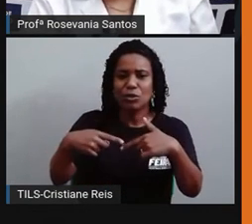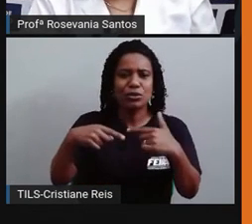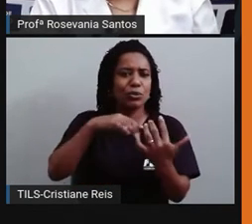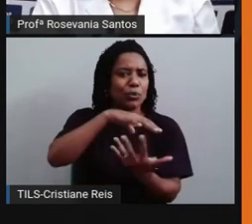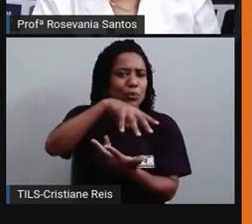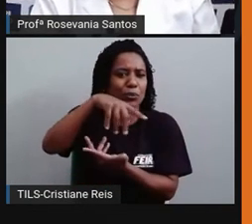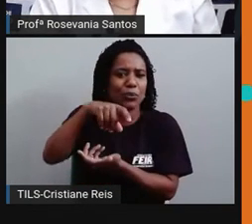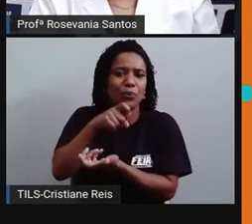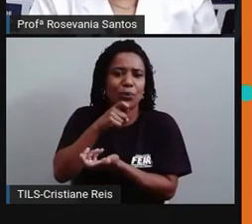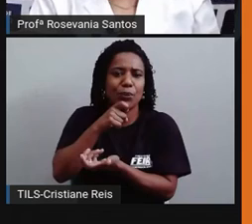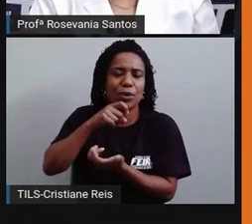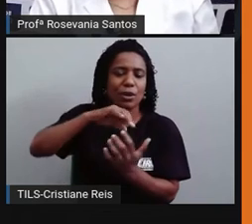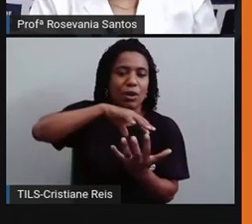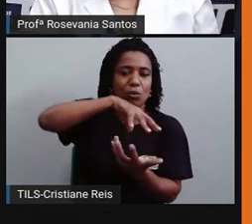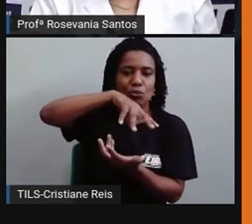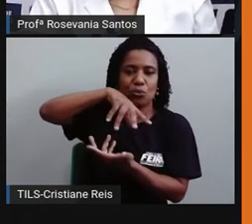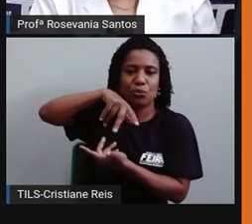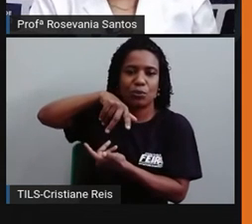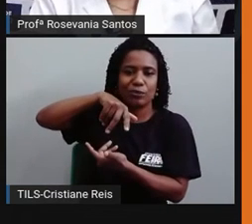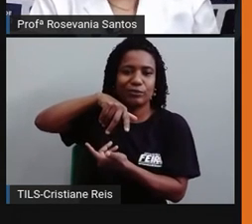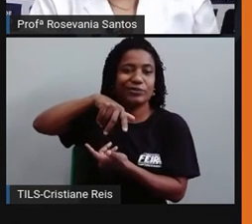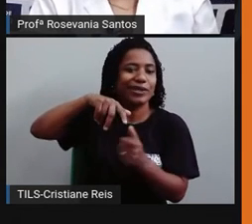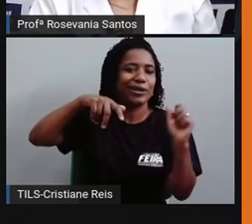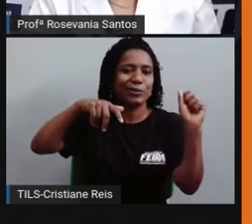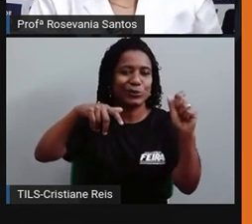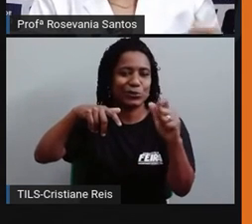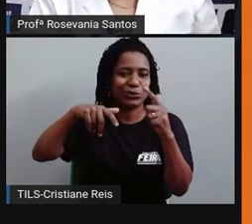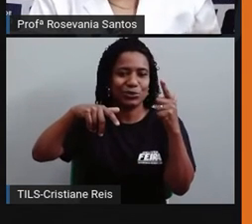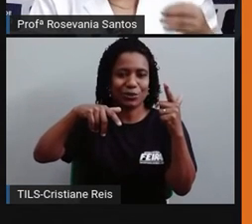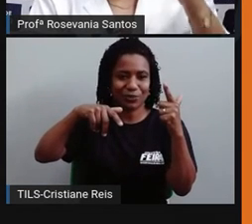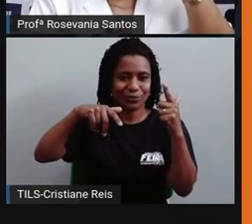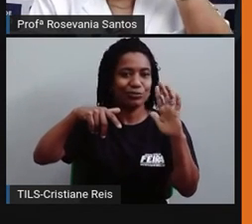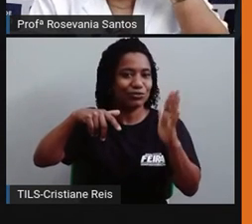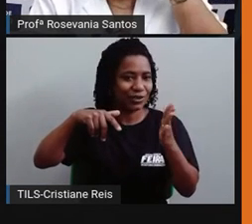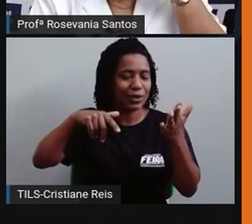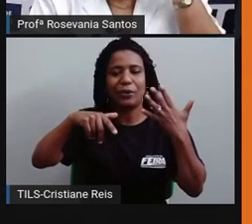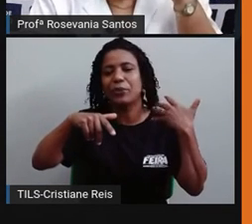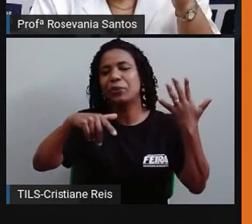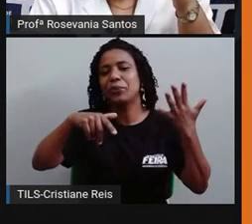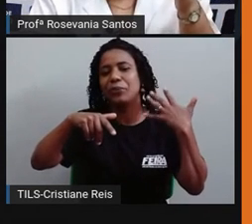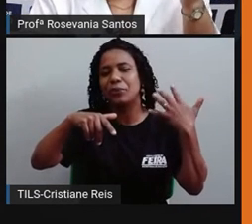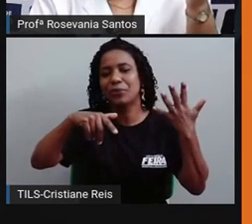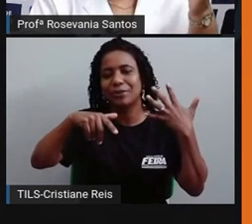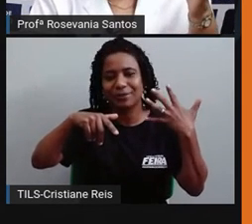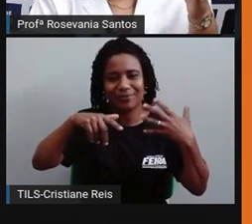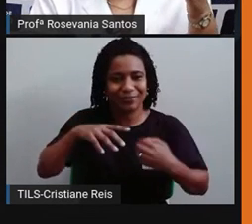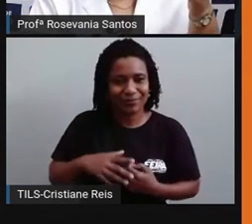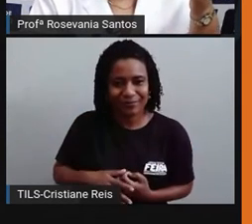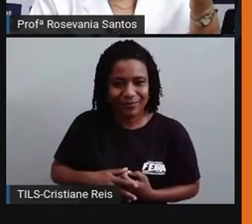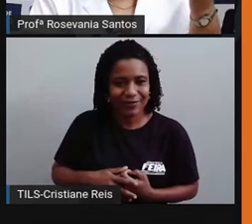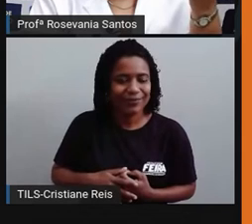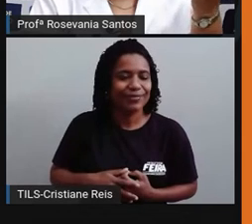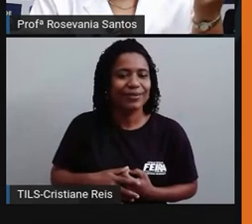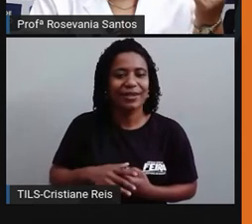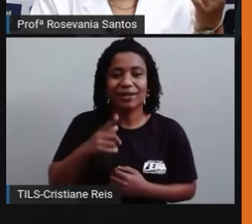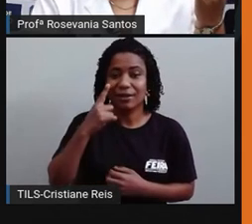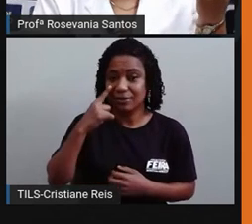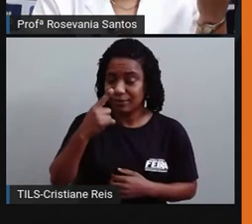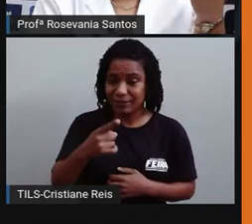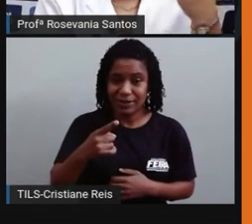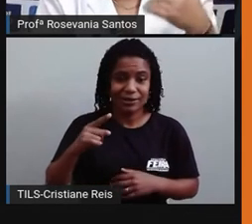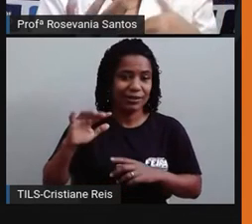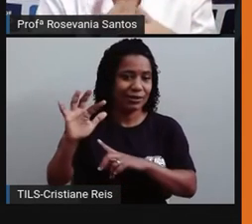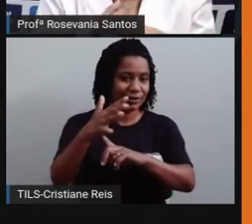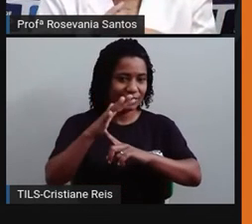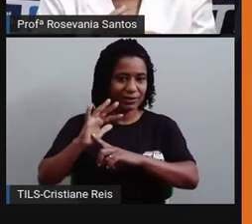no verão, né? Então, é só isso que a gente deve observar. Bora perceber aqui. E é claro que as estações,